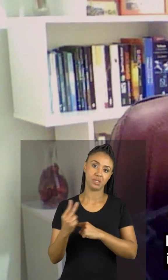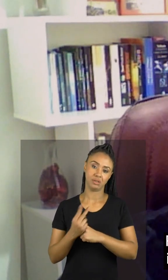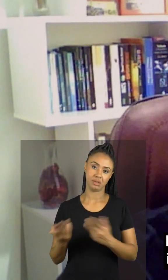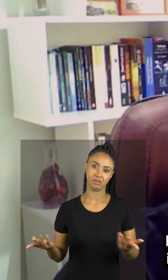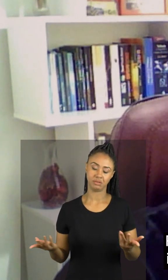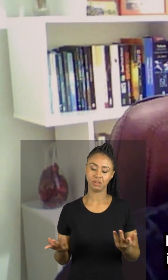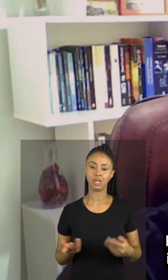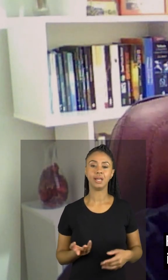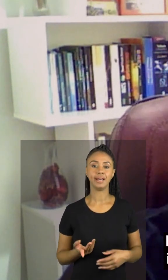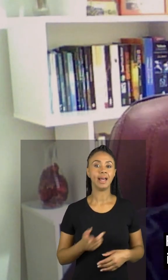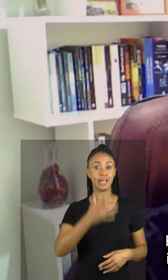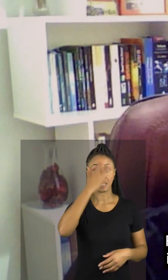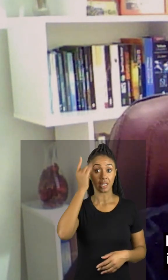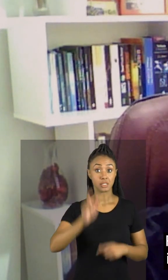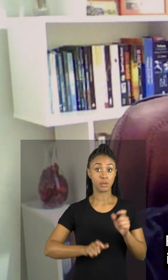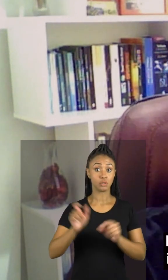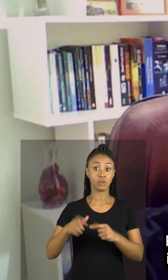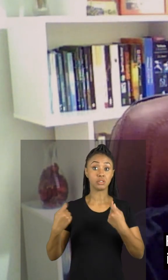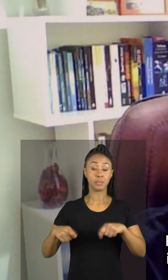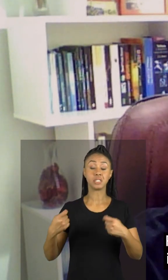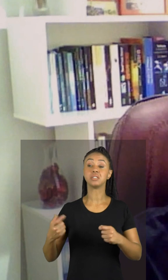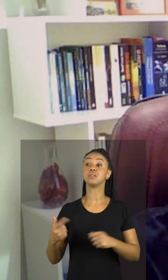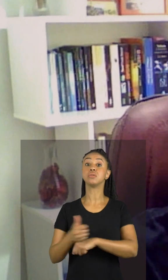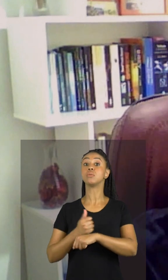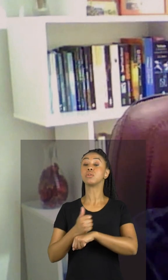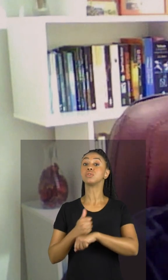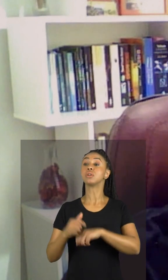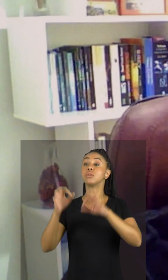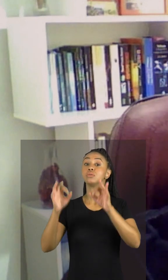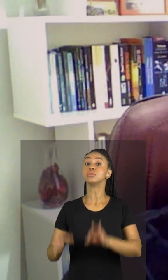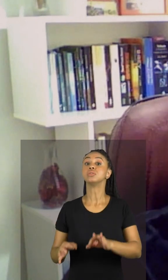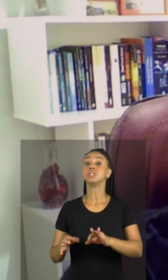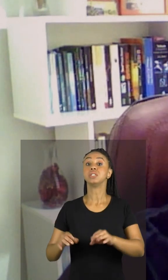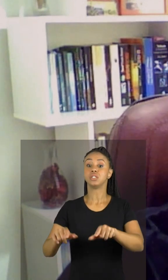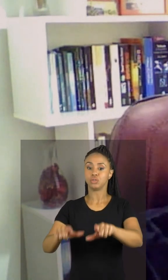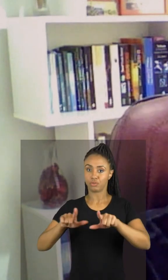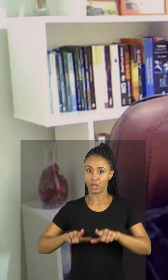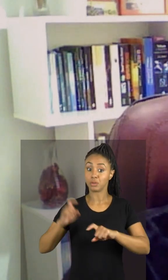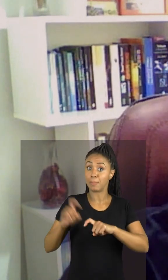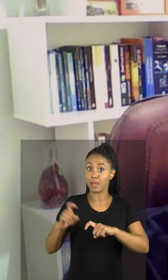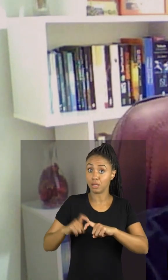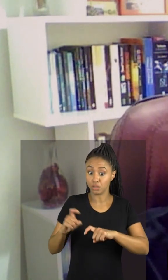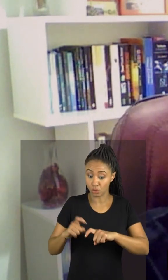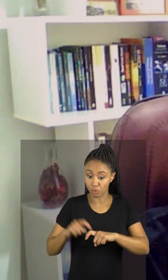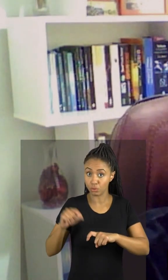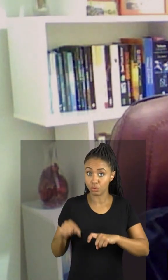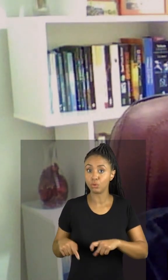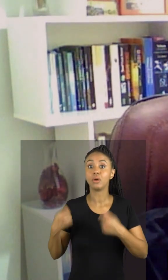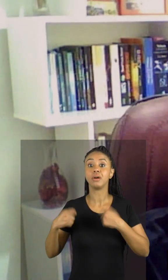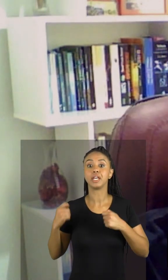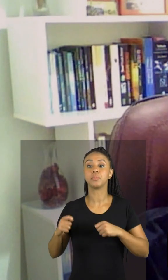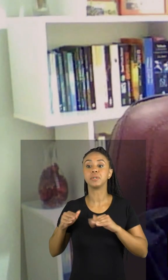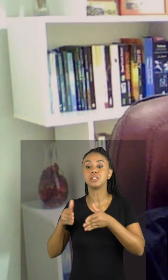precisam ir em busca de um profissional que tenha uma certificação, que seja médico e que tenha uma